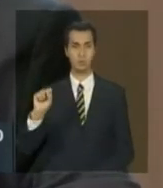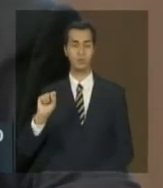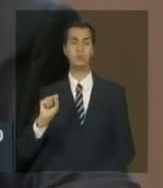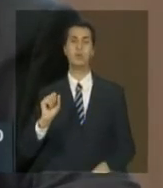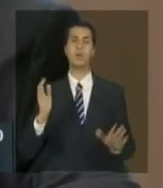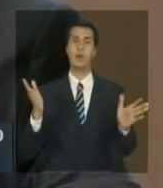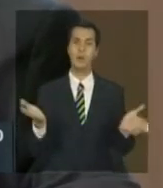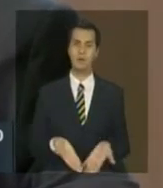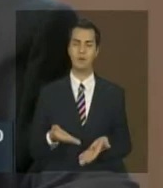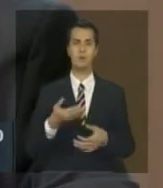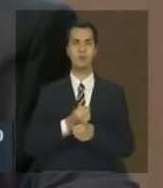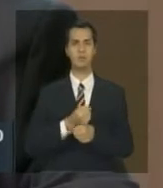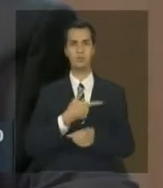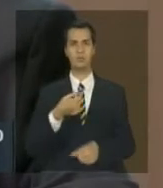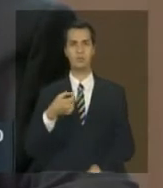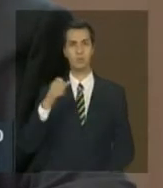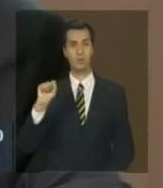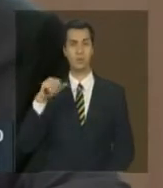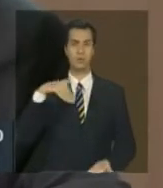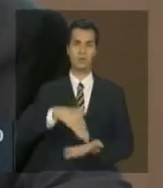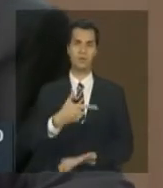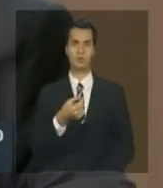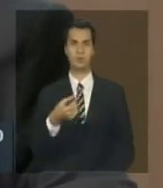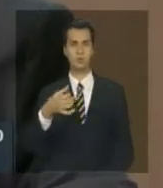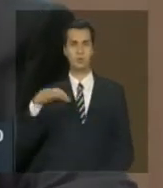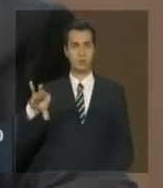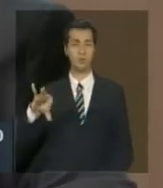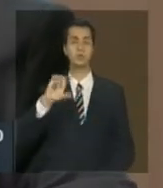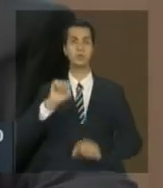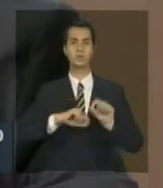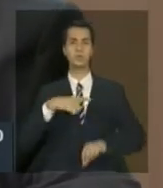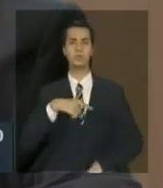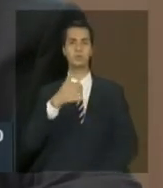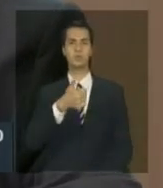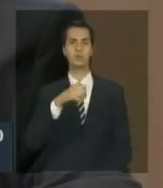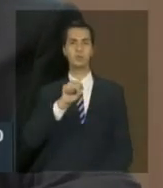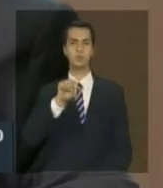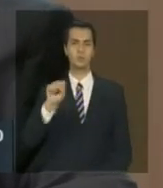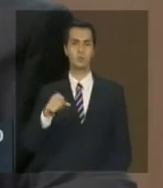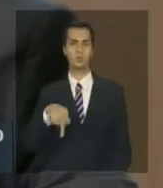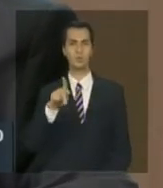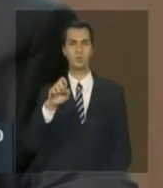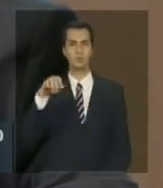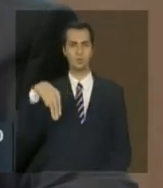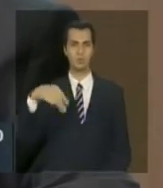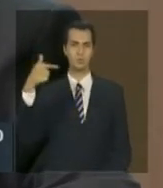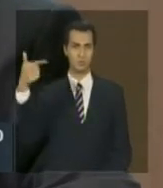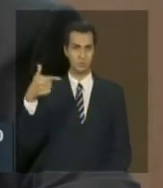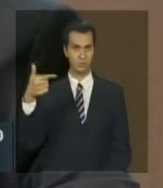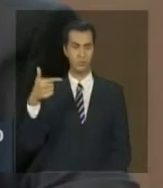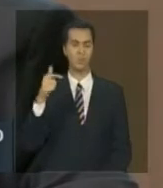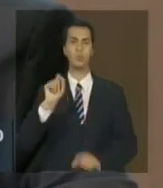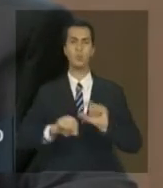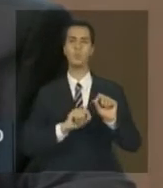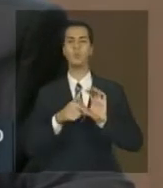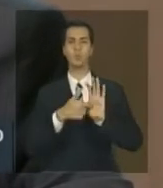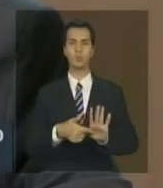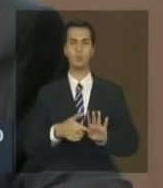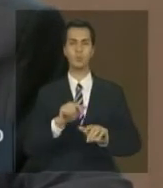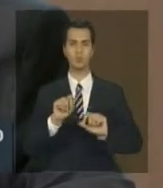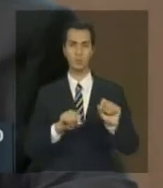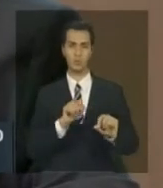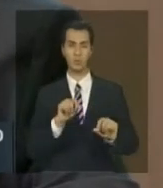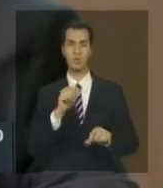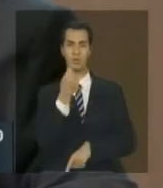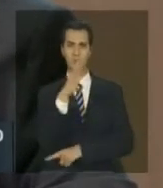2008 a 2009 188 km². Então, o importante é que a taxa média de